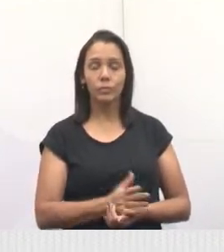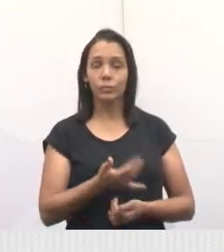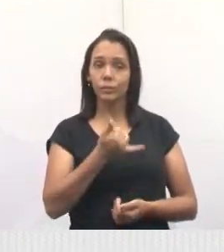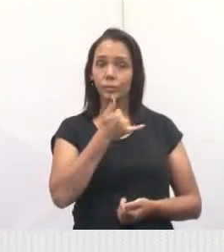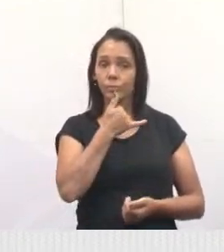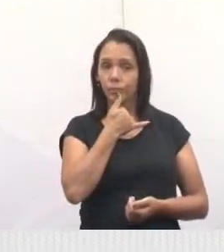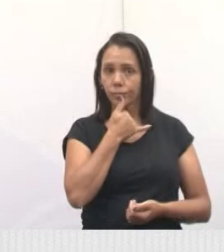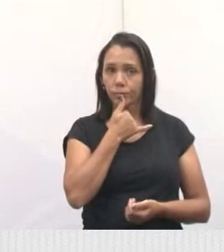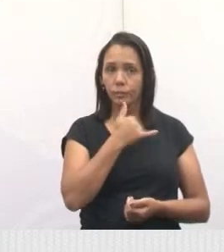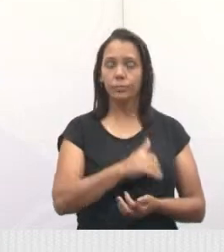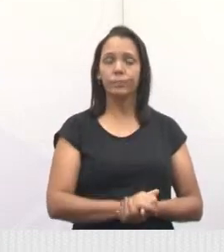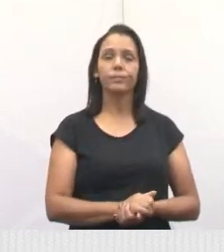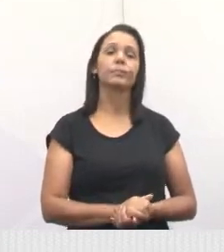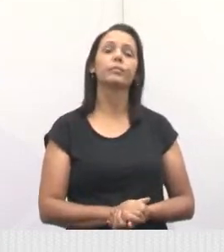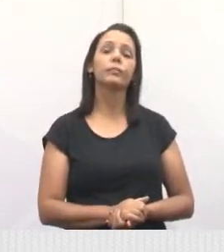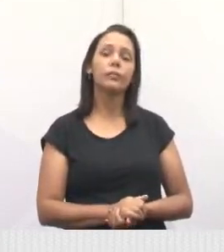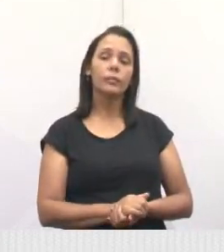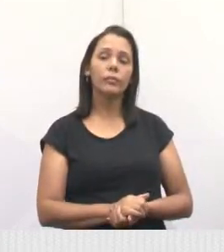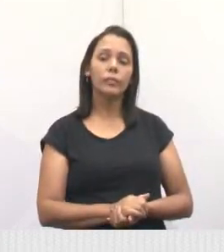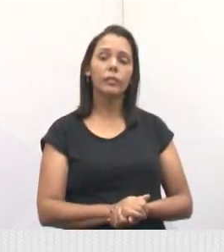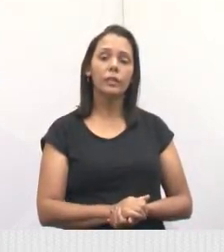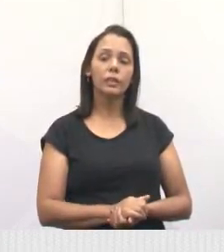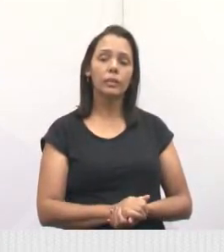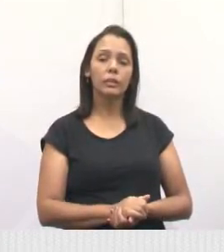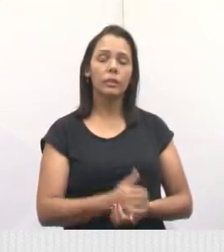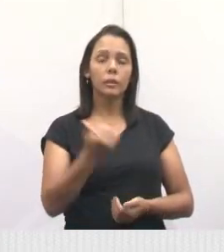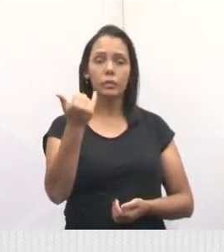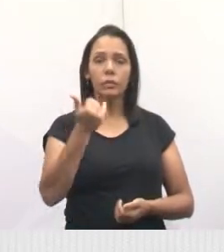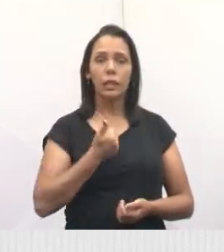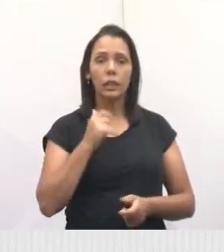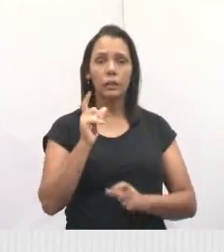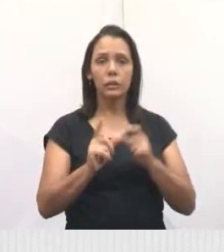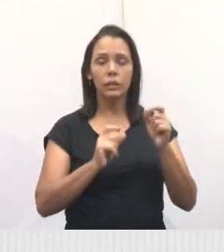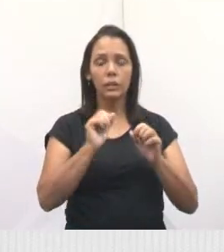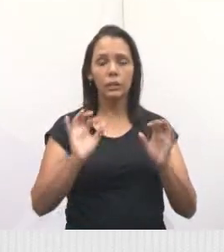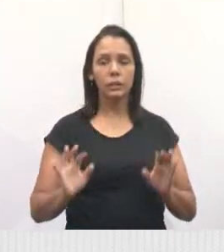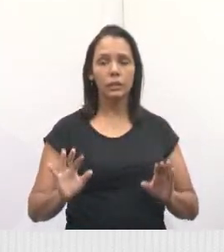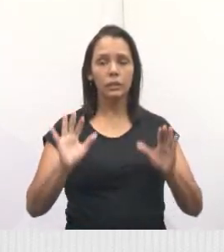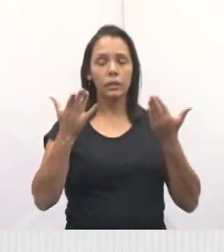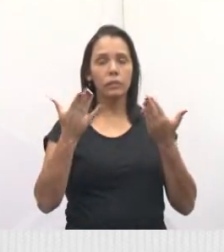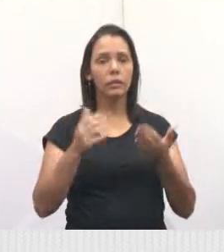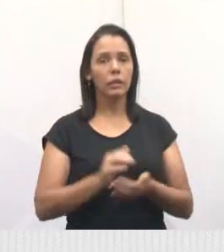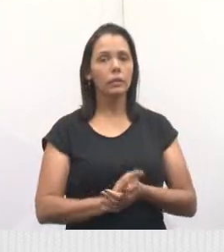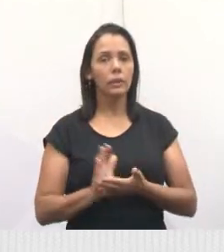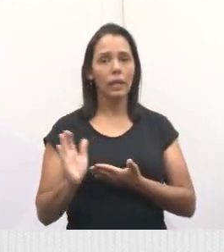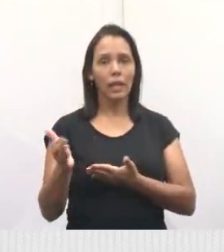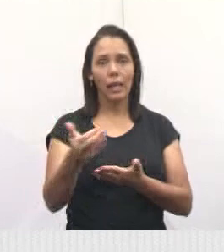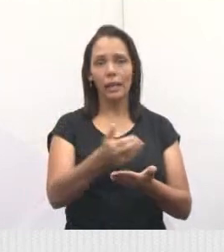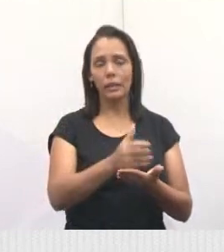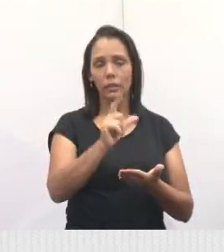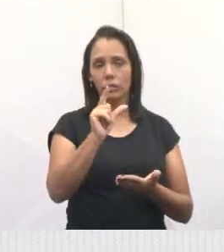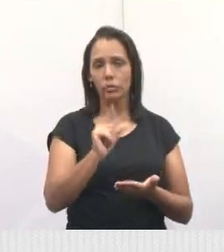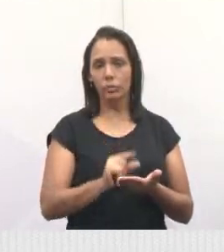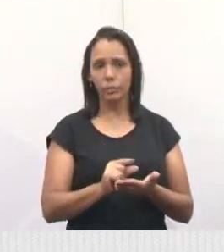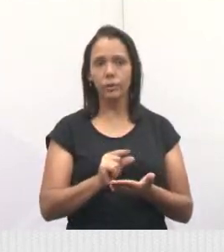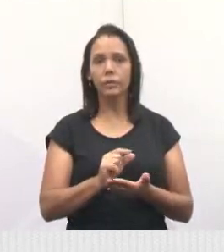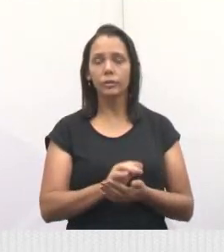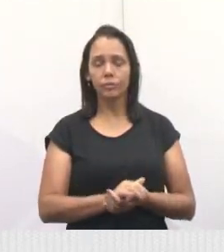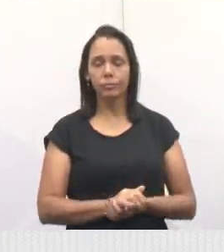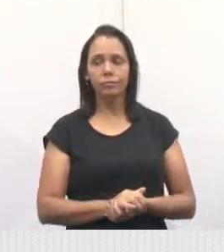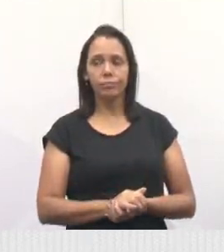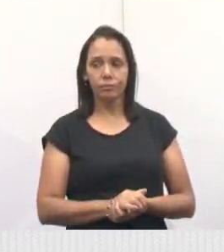Infelizmente, pelo que foi passado para a gente, esse evento não arrecadou o suficiente, não é?